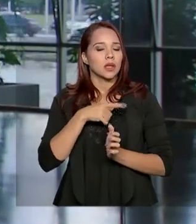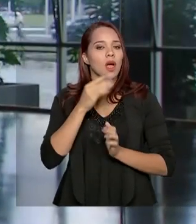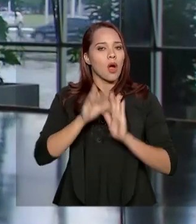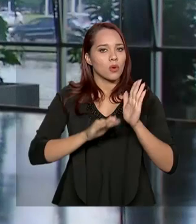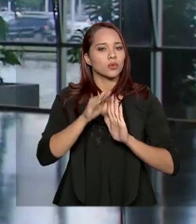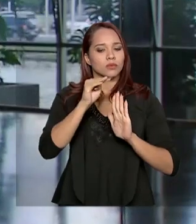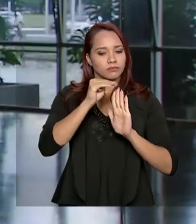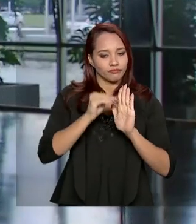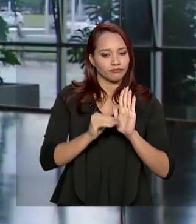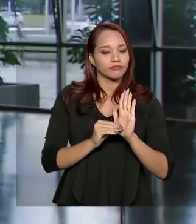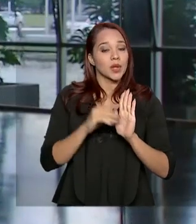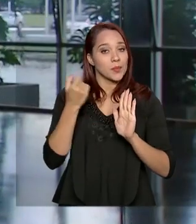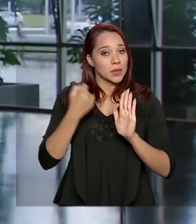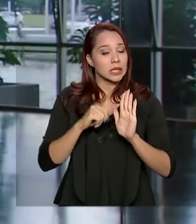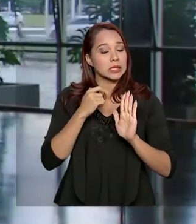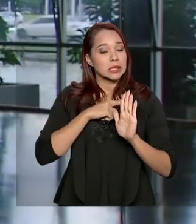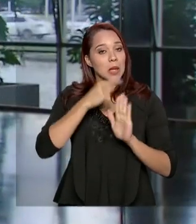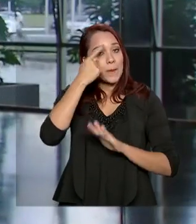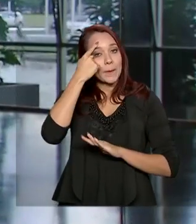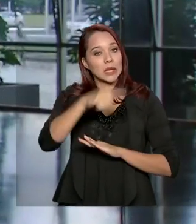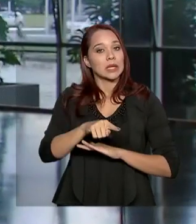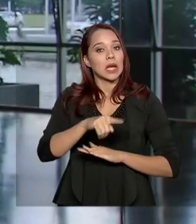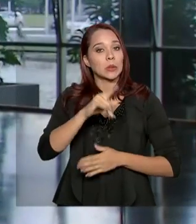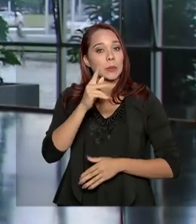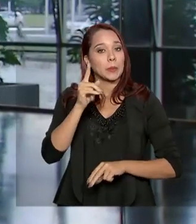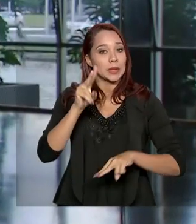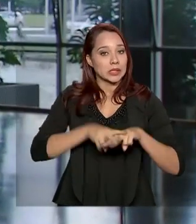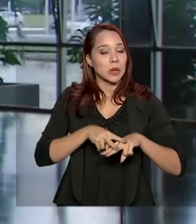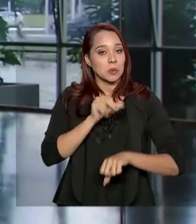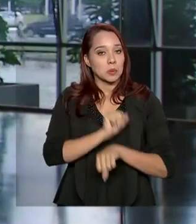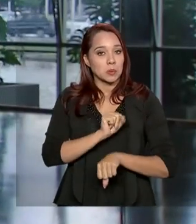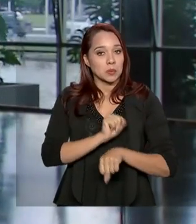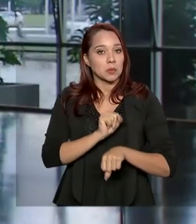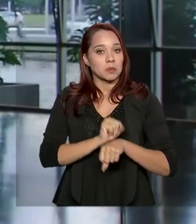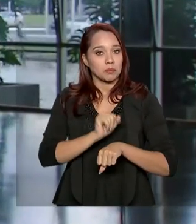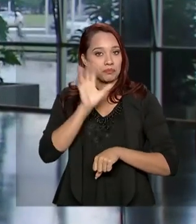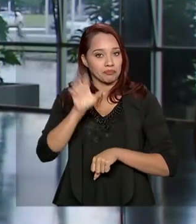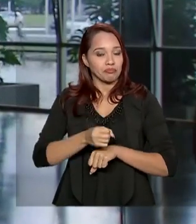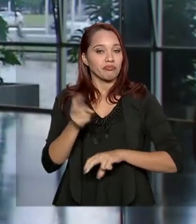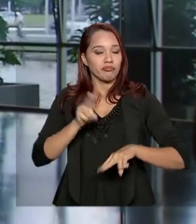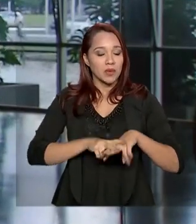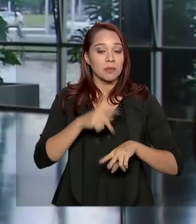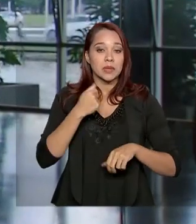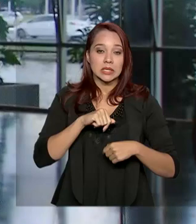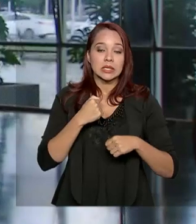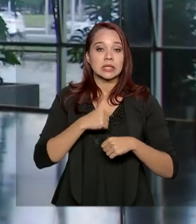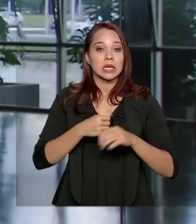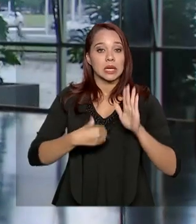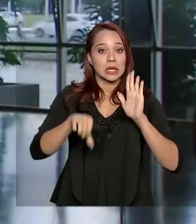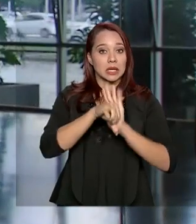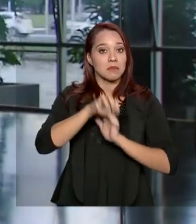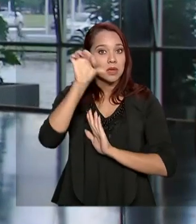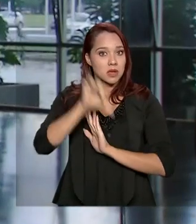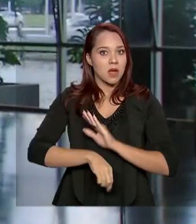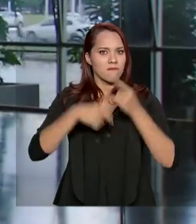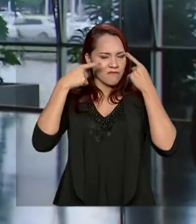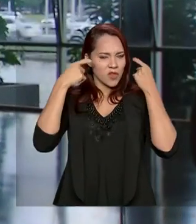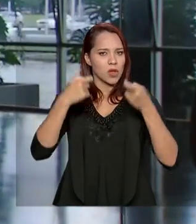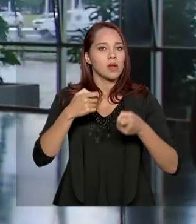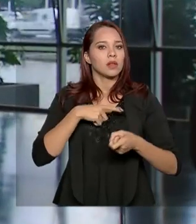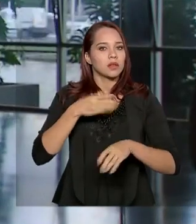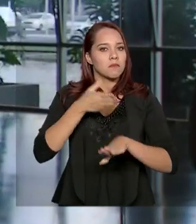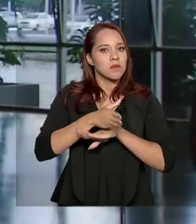Os foragidos devem ter mandado de prisão aguardando o cumprimento, devem estar envolvidos em crimes graves e violentos, ter participação